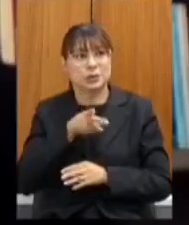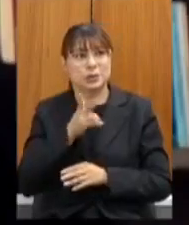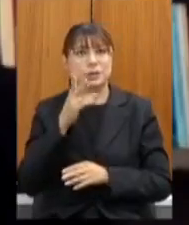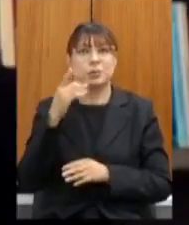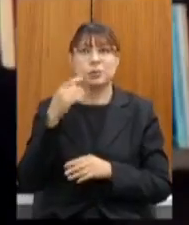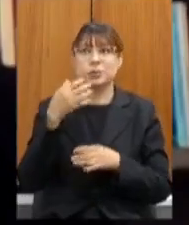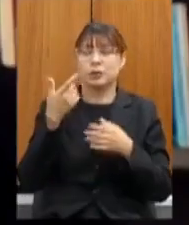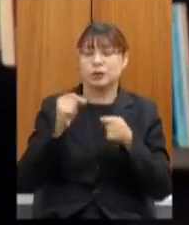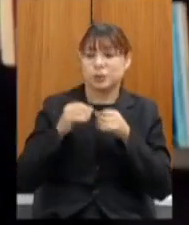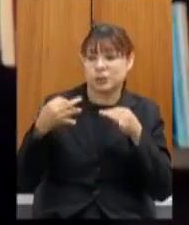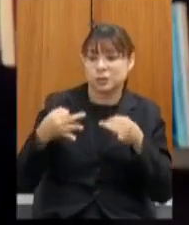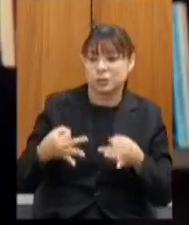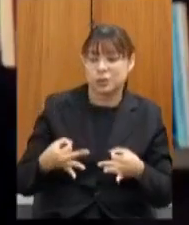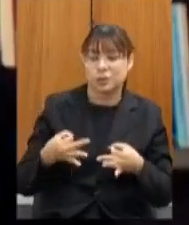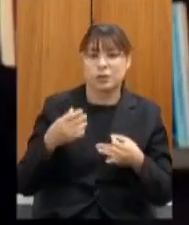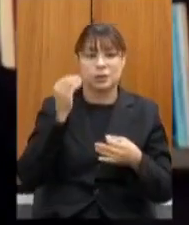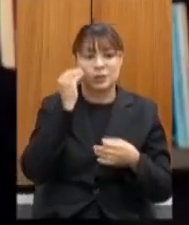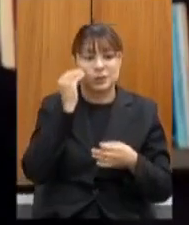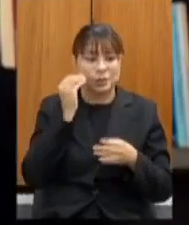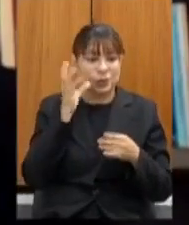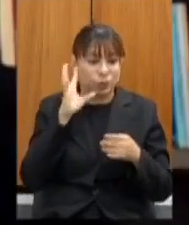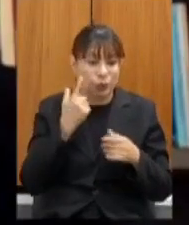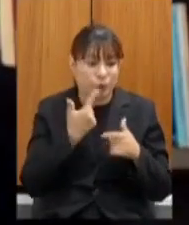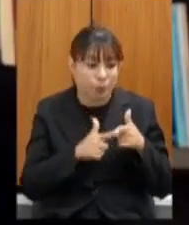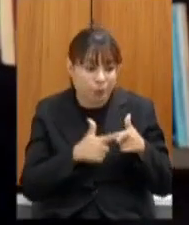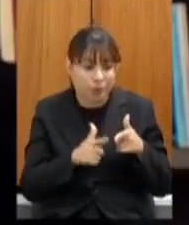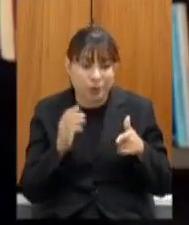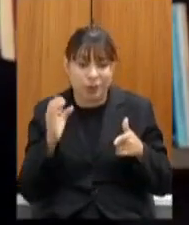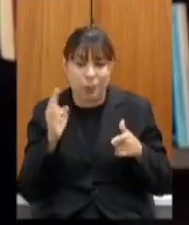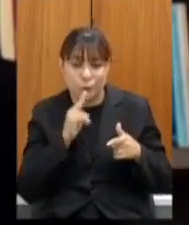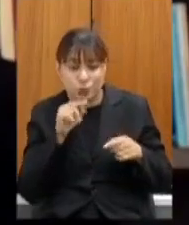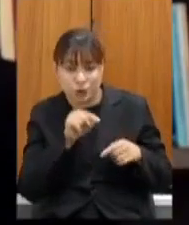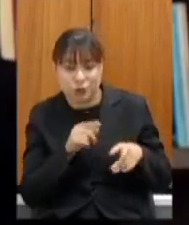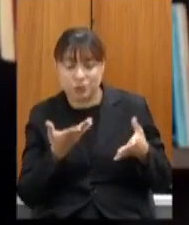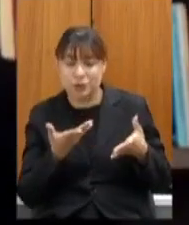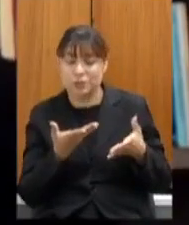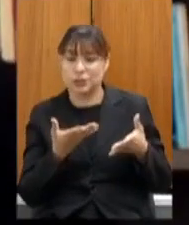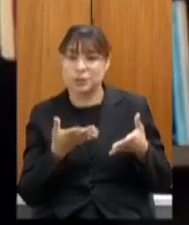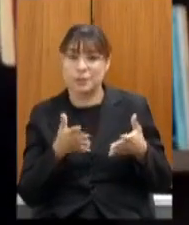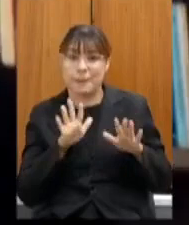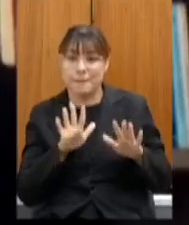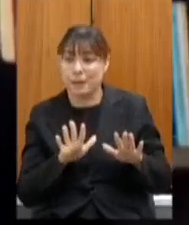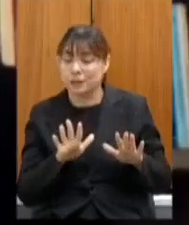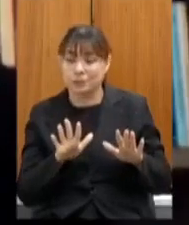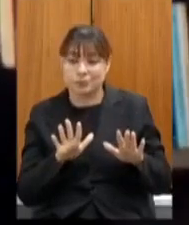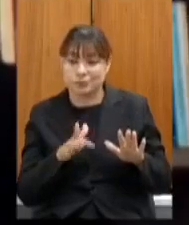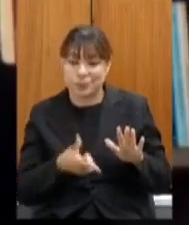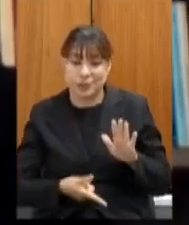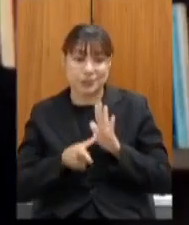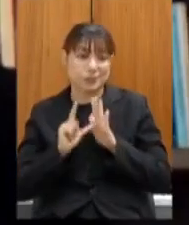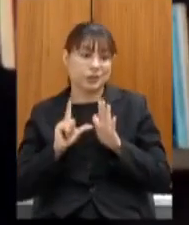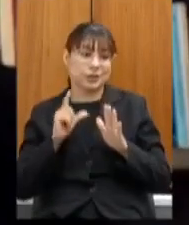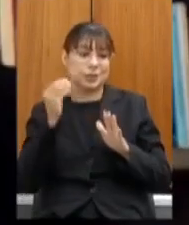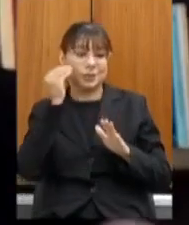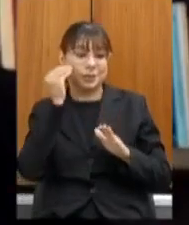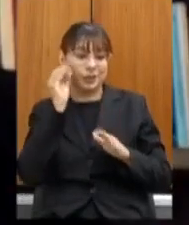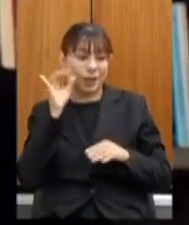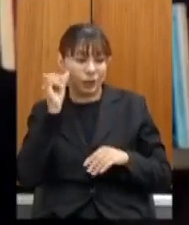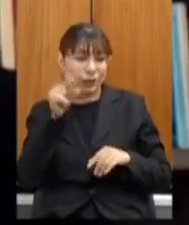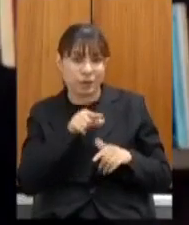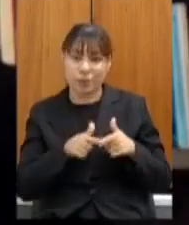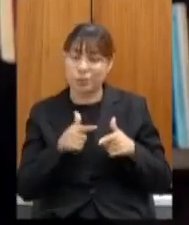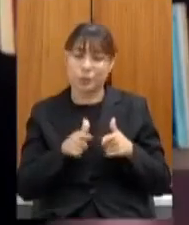tentando apagar o fogo ao invés de evitar o incêndio mas está todo mundo